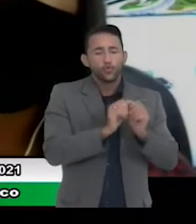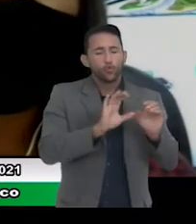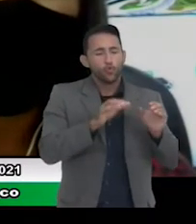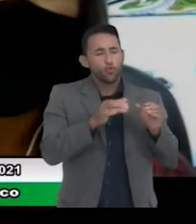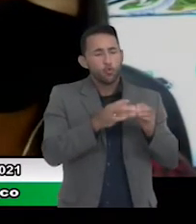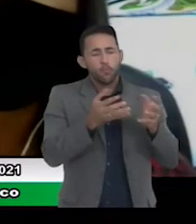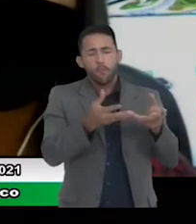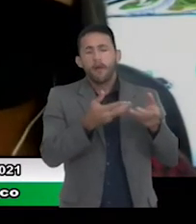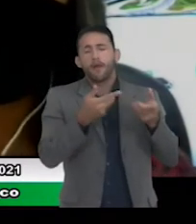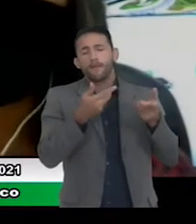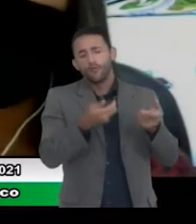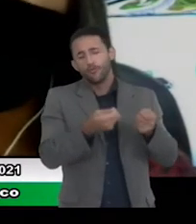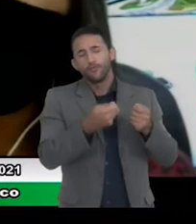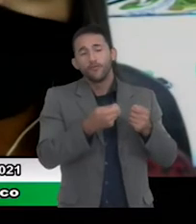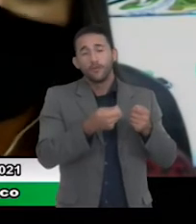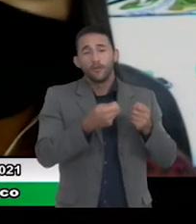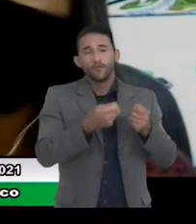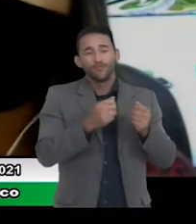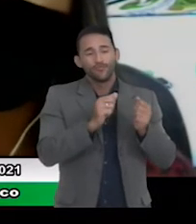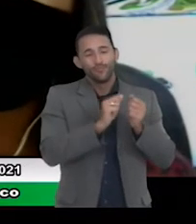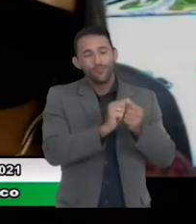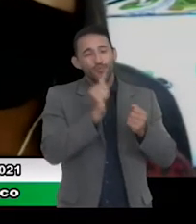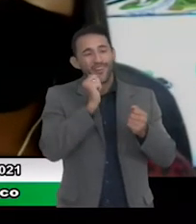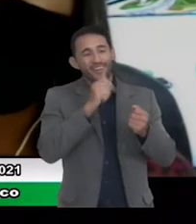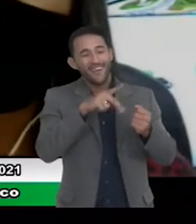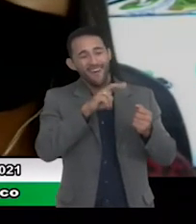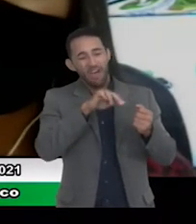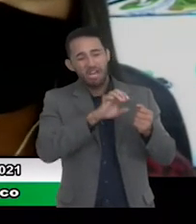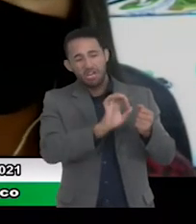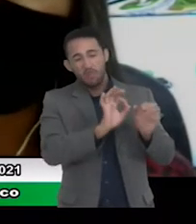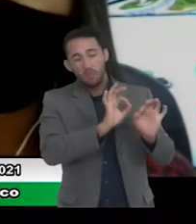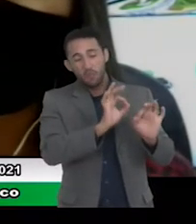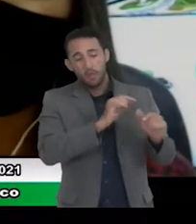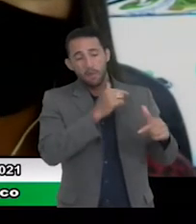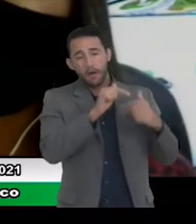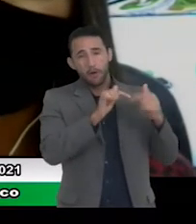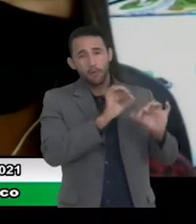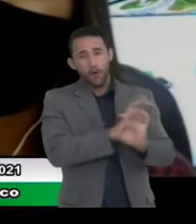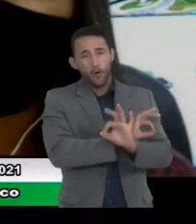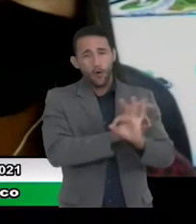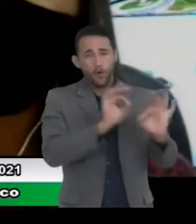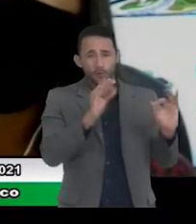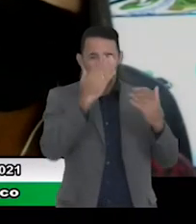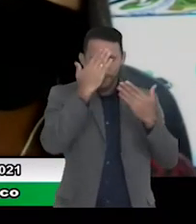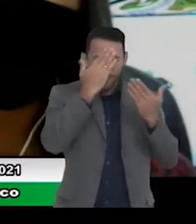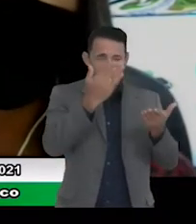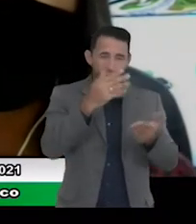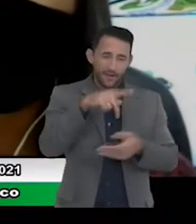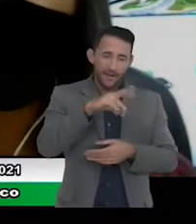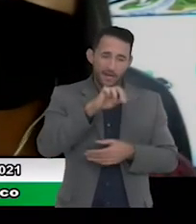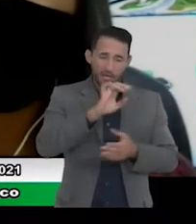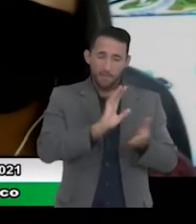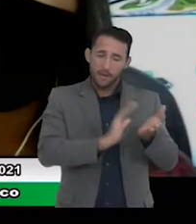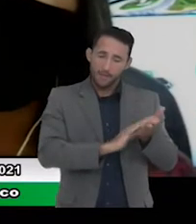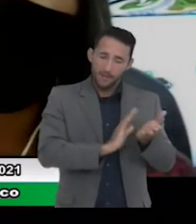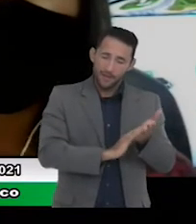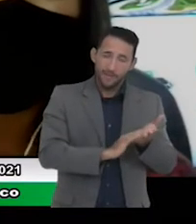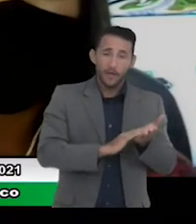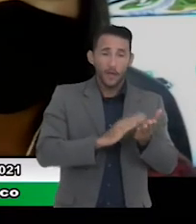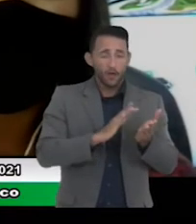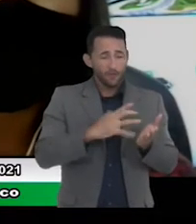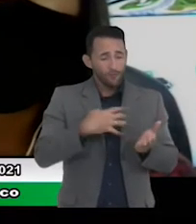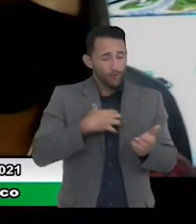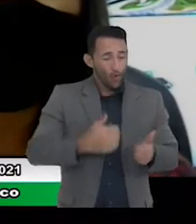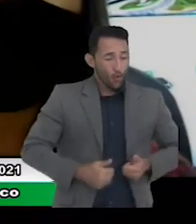maravilhosa junto com a Karine que fez um trabalho excepcional aqui parabéns Karine muito orgulhosa das